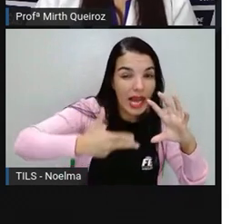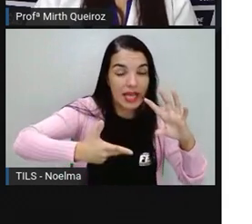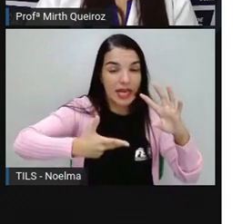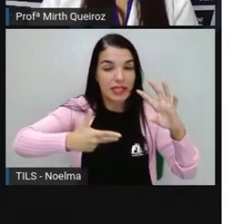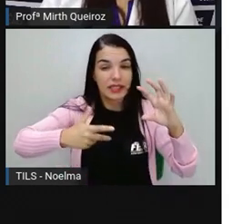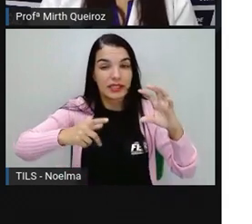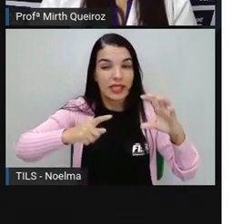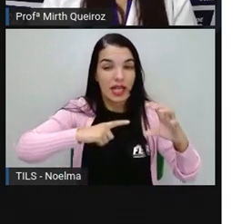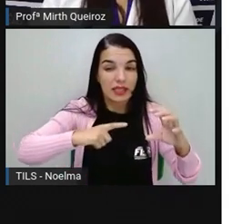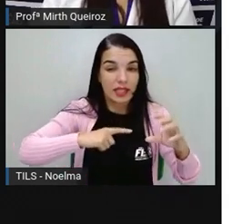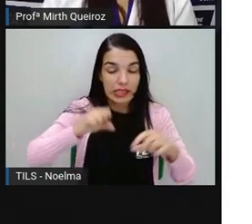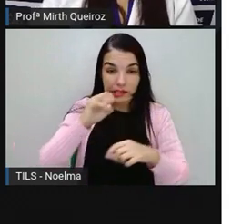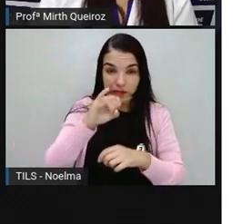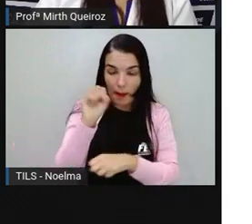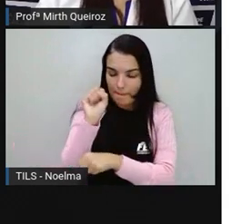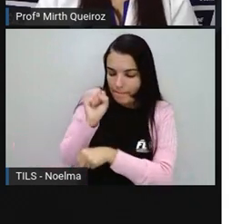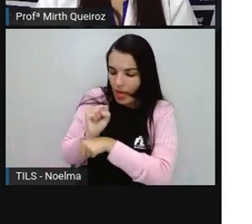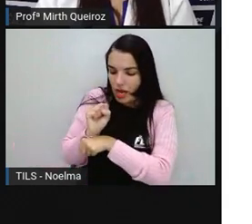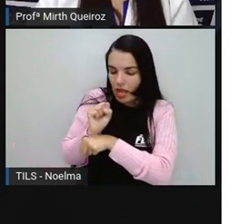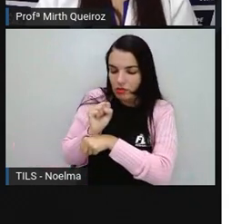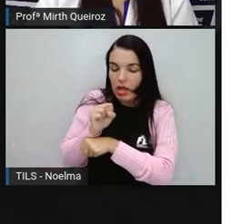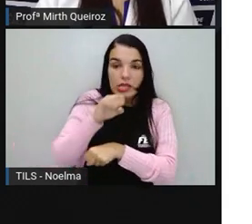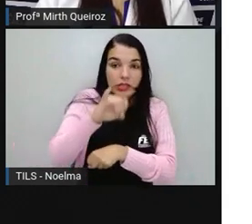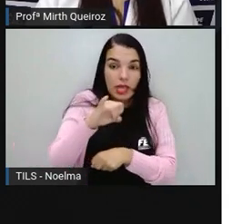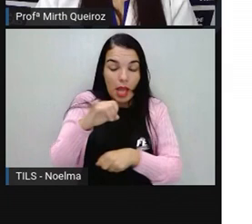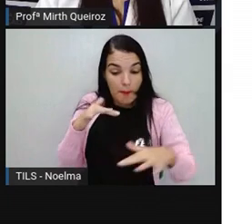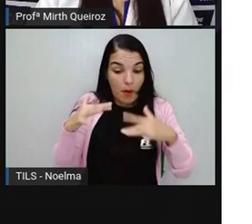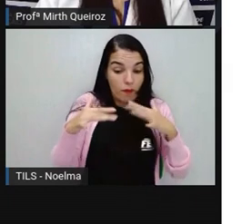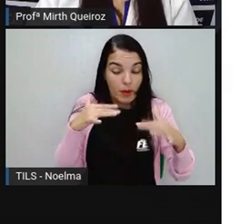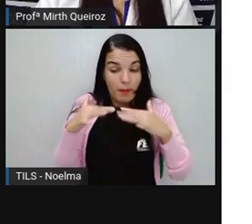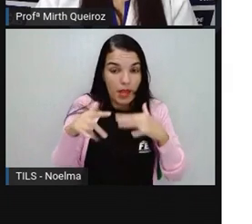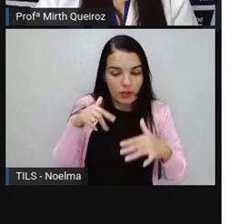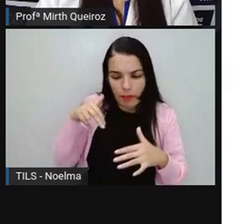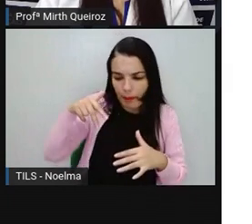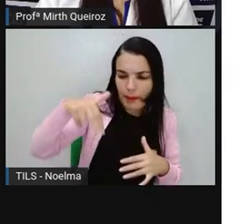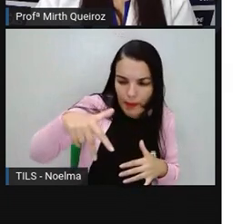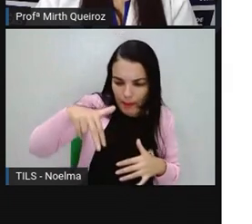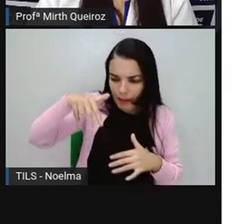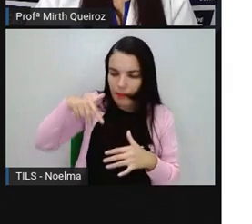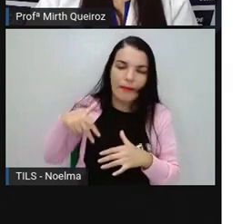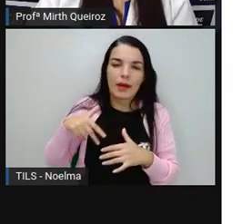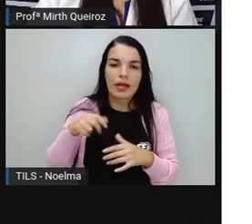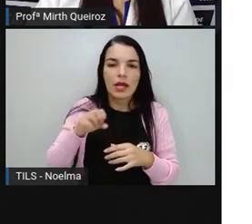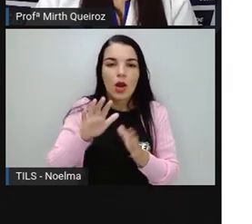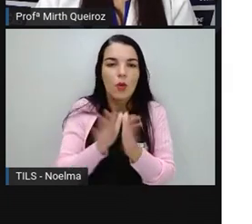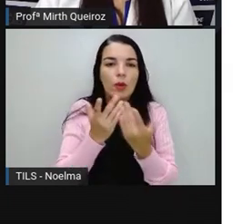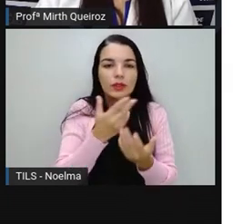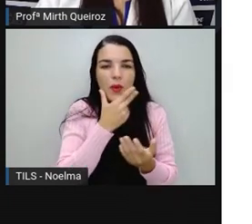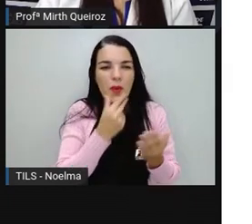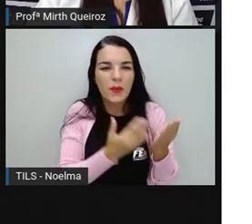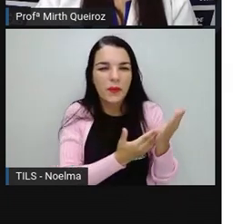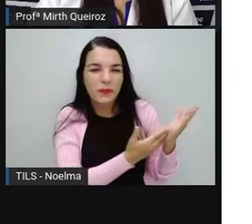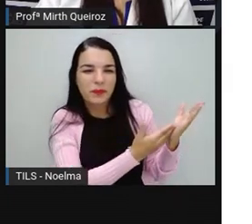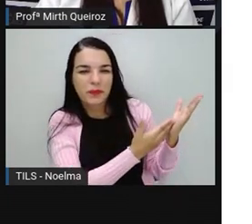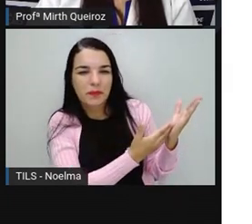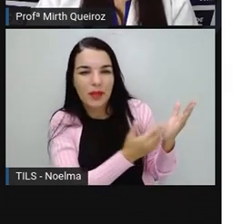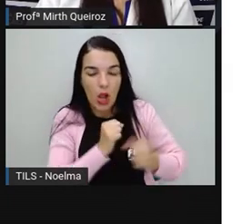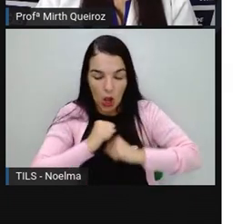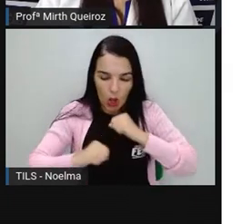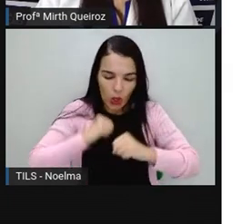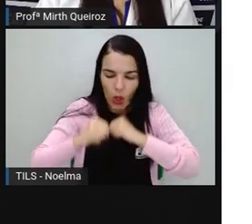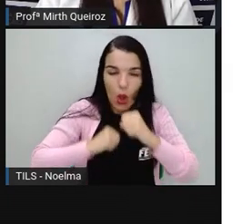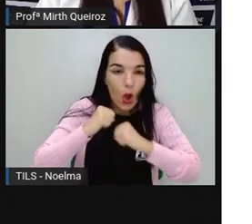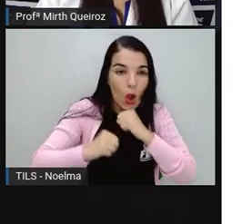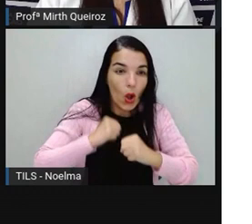de estático. Se ele está parado ou de movimento. Como acontece quando o Cebolinha sai correndo